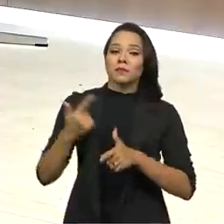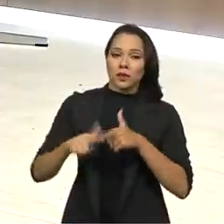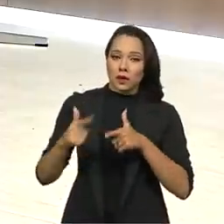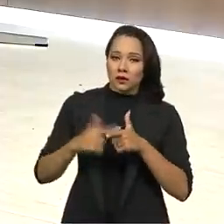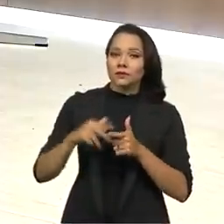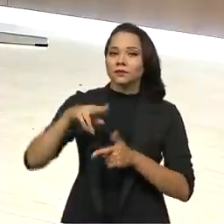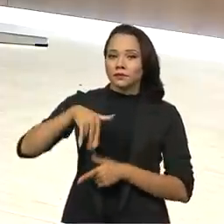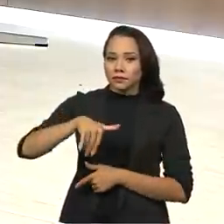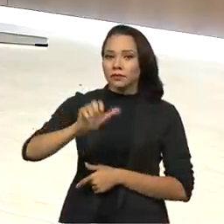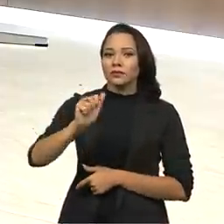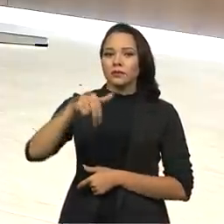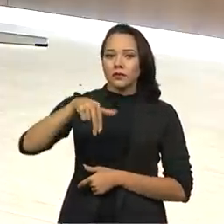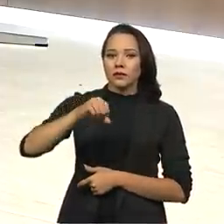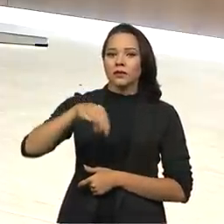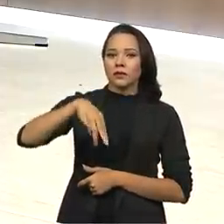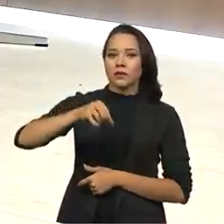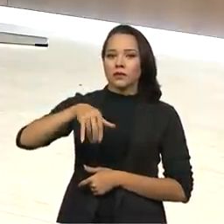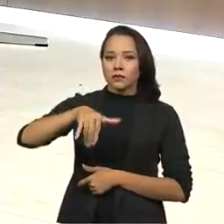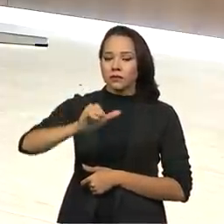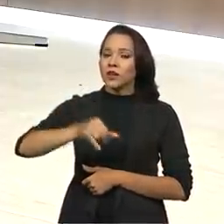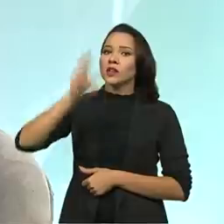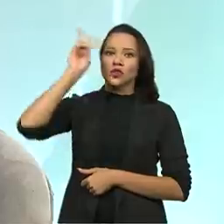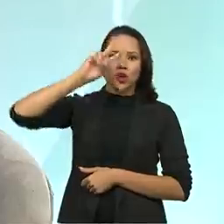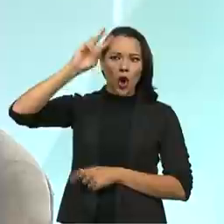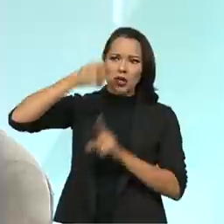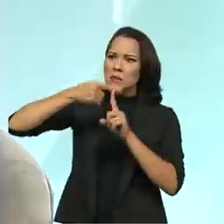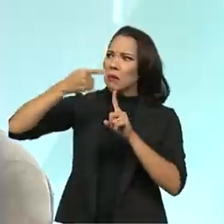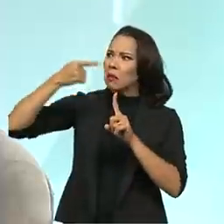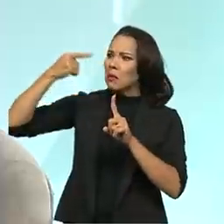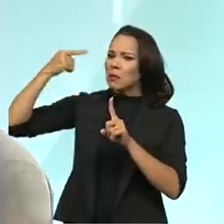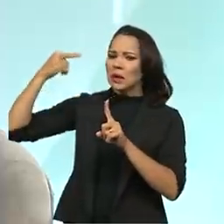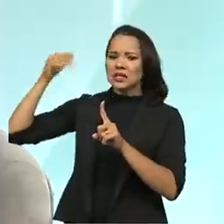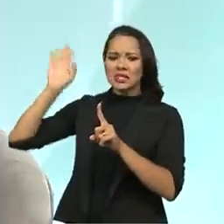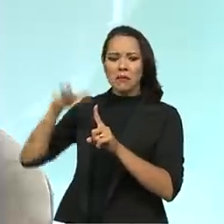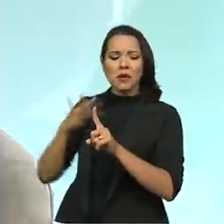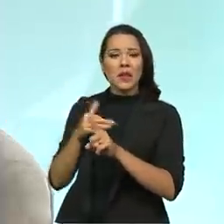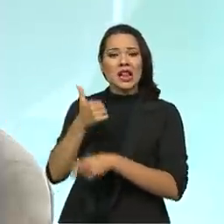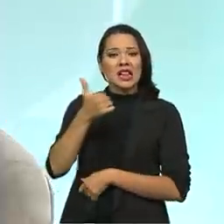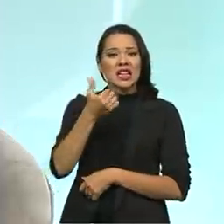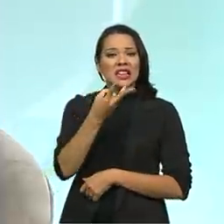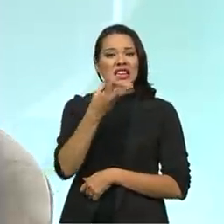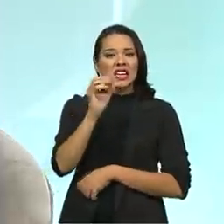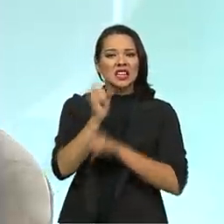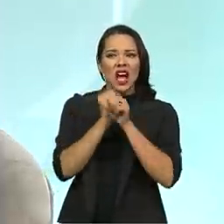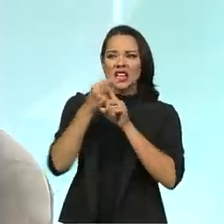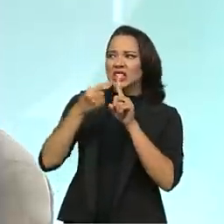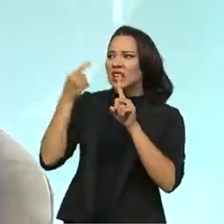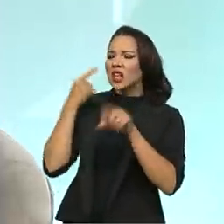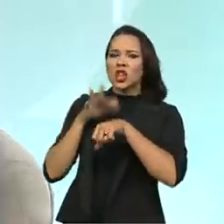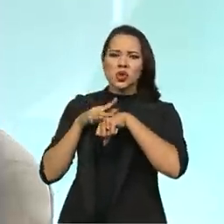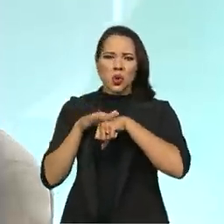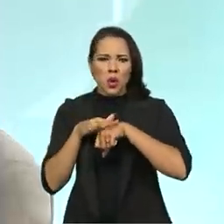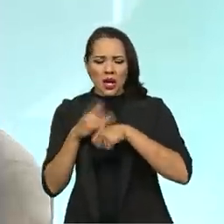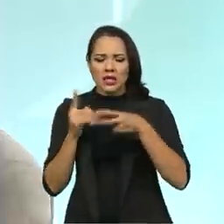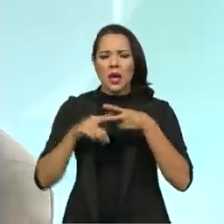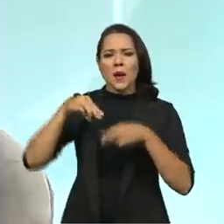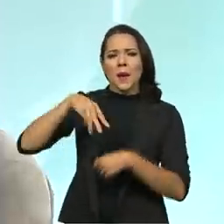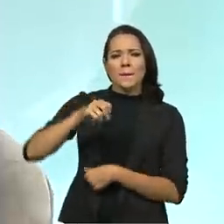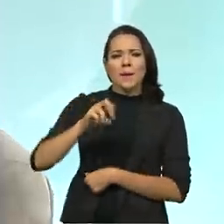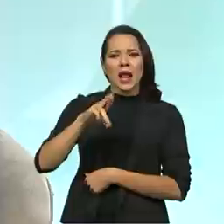do Yanomami, infelizmente, são históricos, pelo menos três décadas. Então, malária, desnutrição,